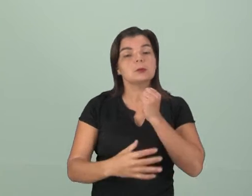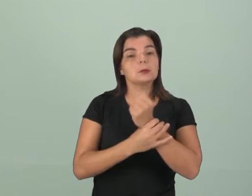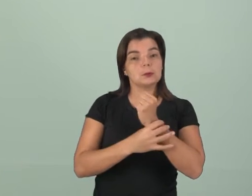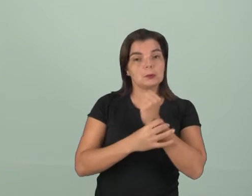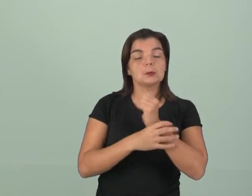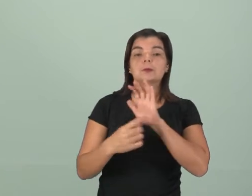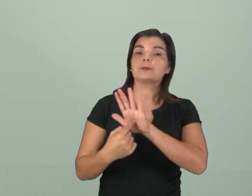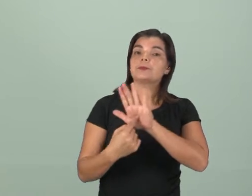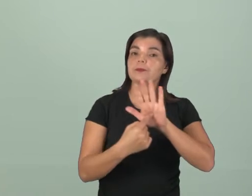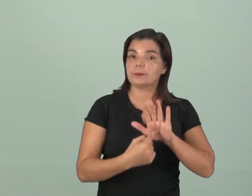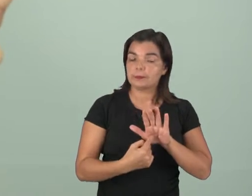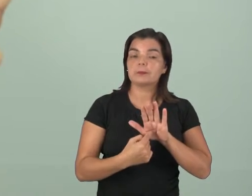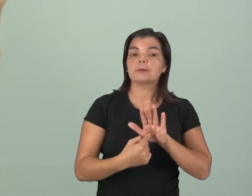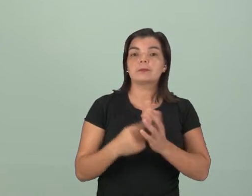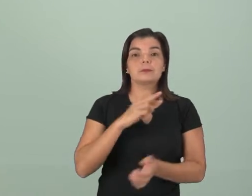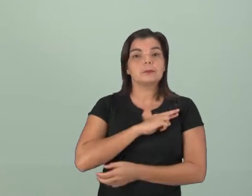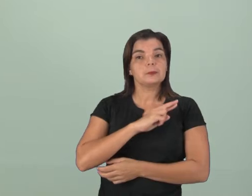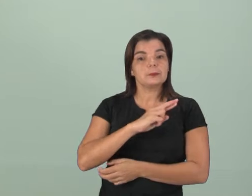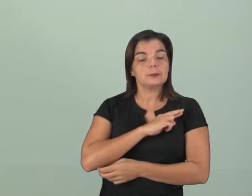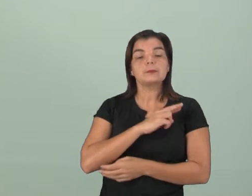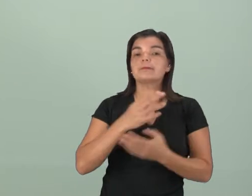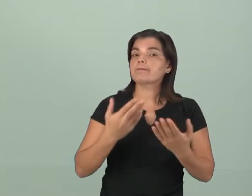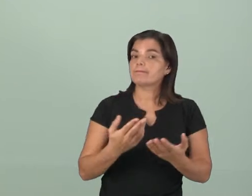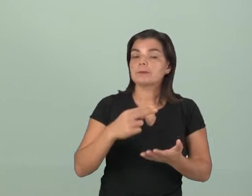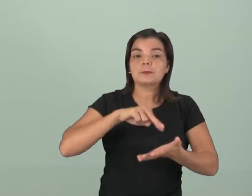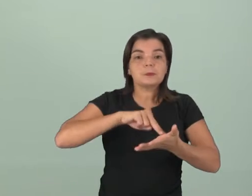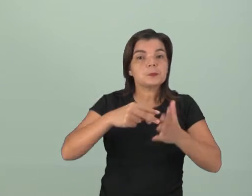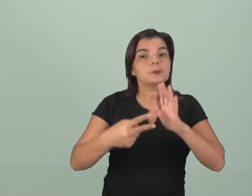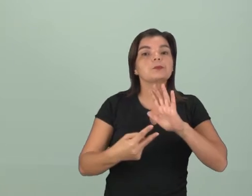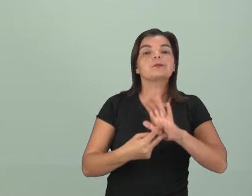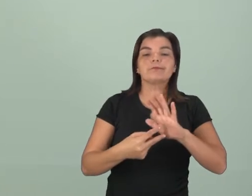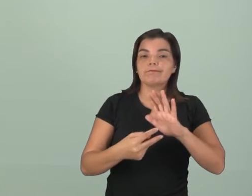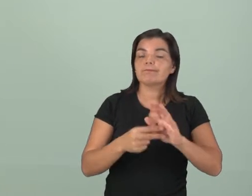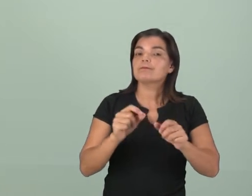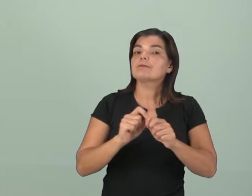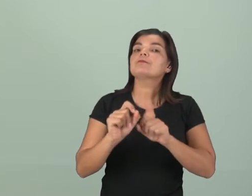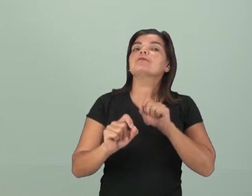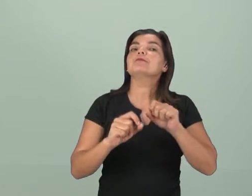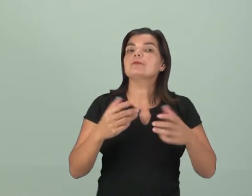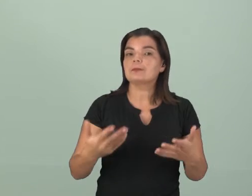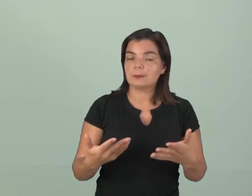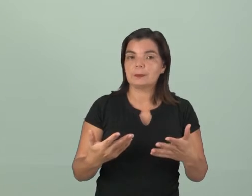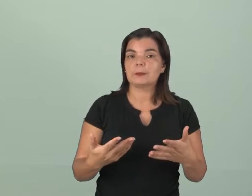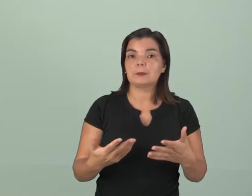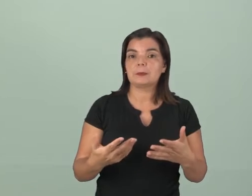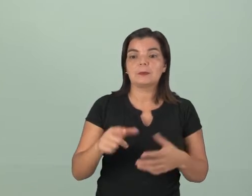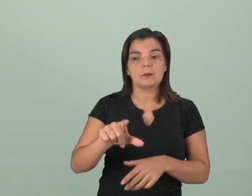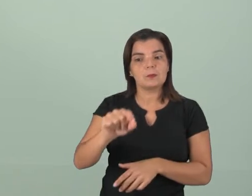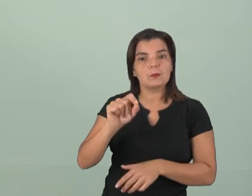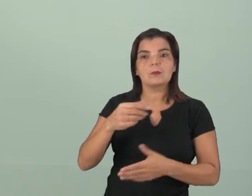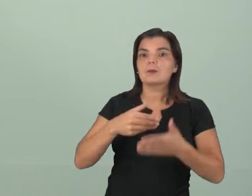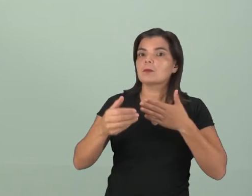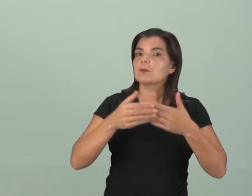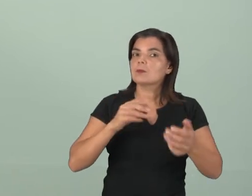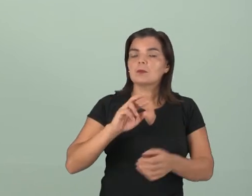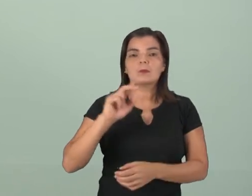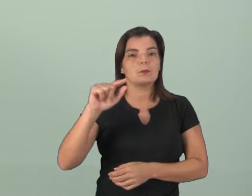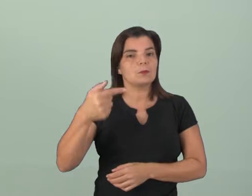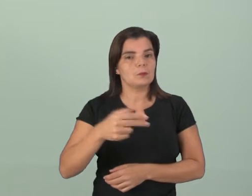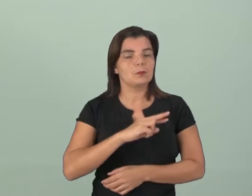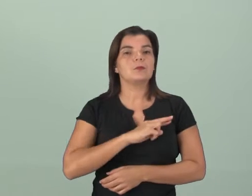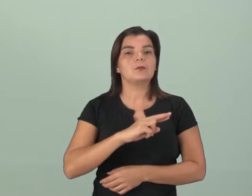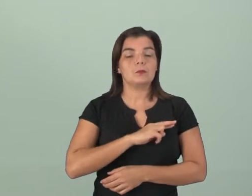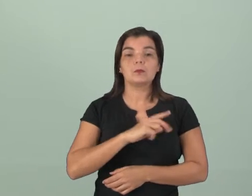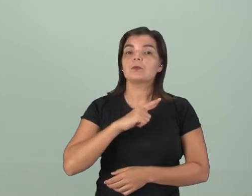garantir as manifestações religiosas, não significa que ele vai fazer isso privilegiando qualquer religião.